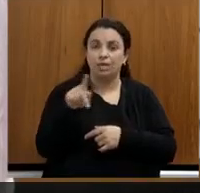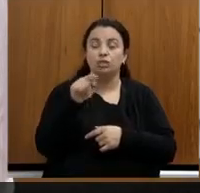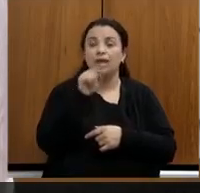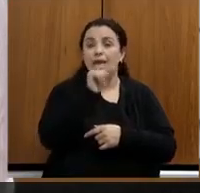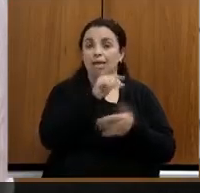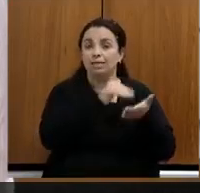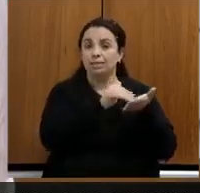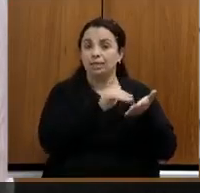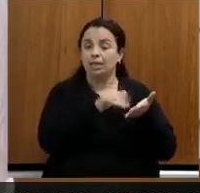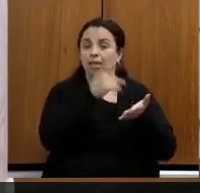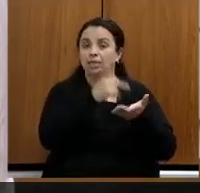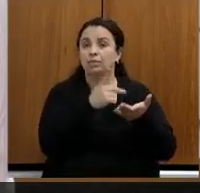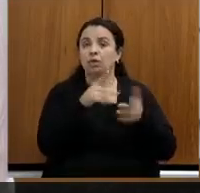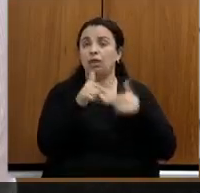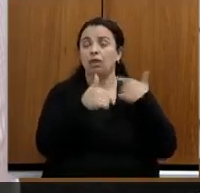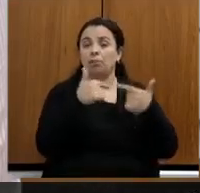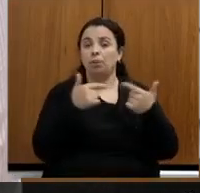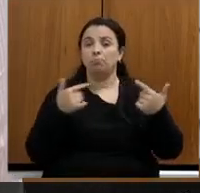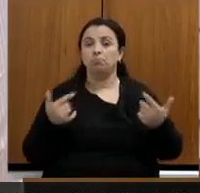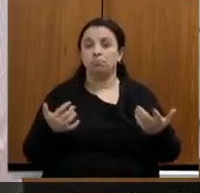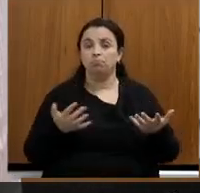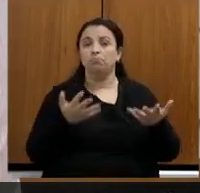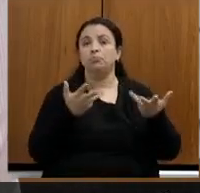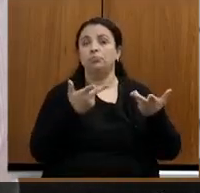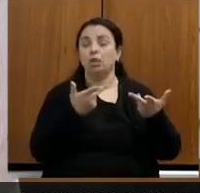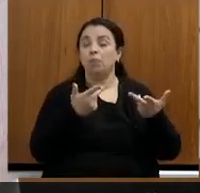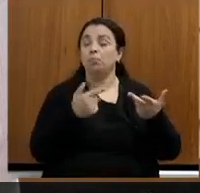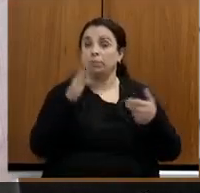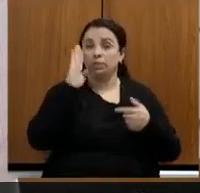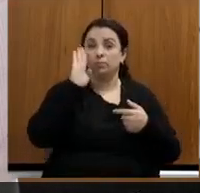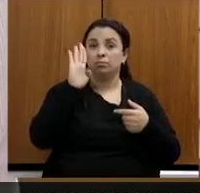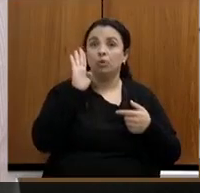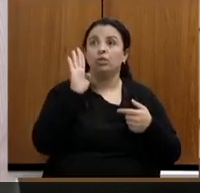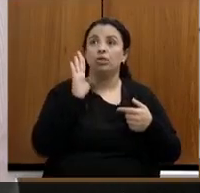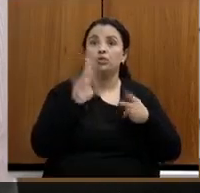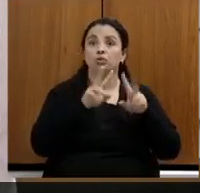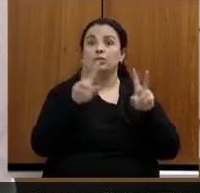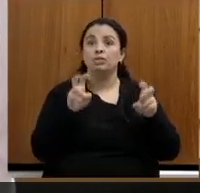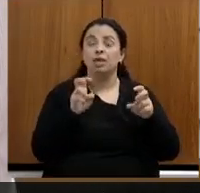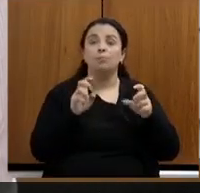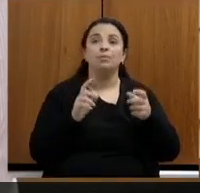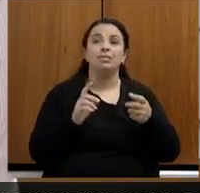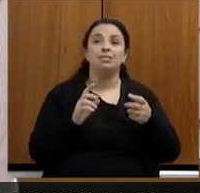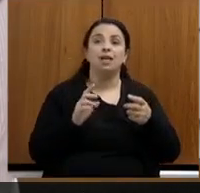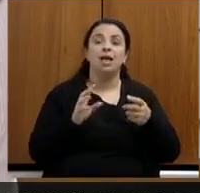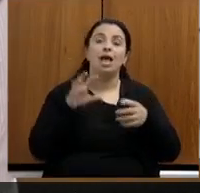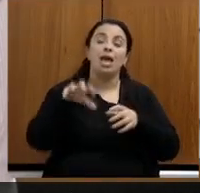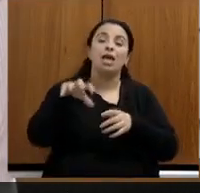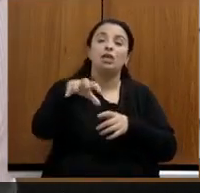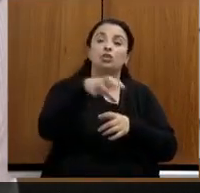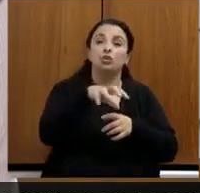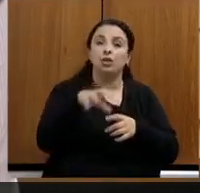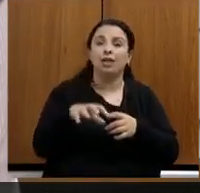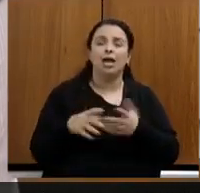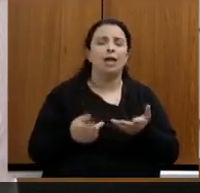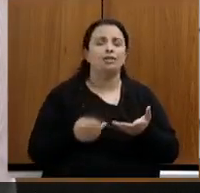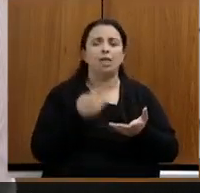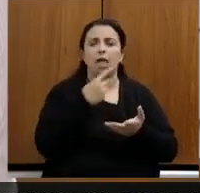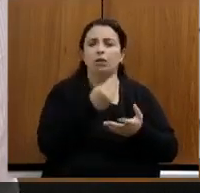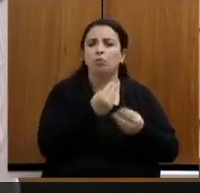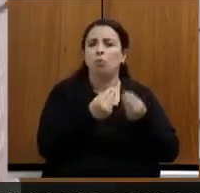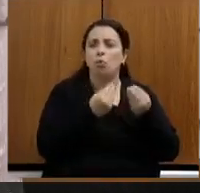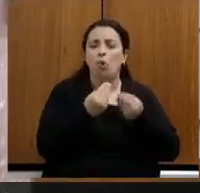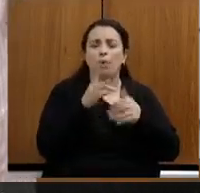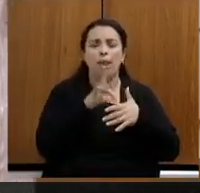nas questões regionais a forma como ela vem conduzindo a forma técnica como tudo está sendo feito